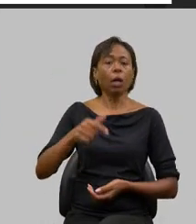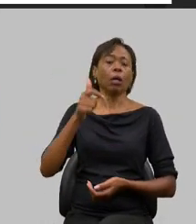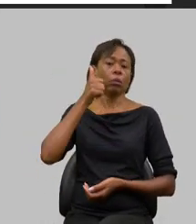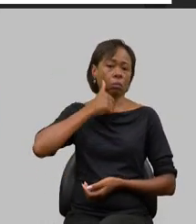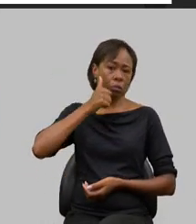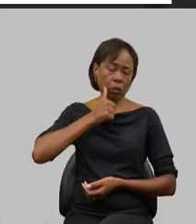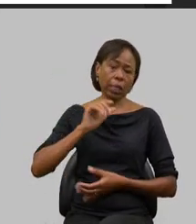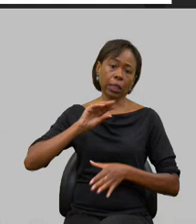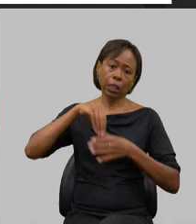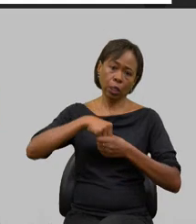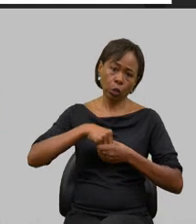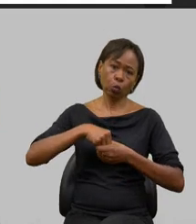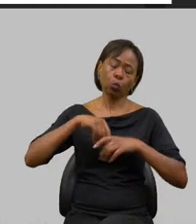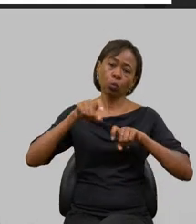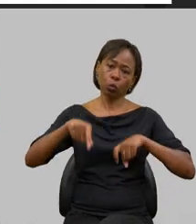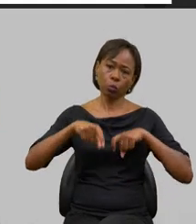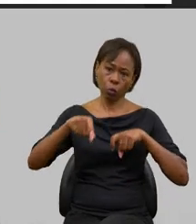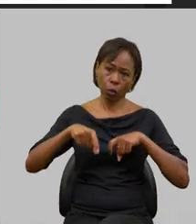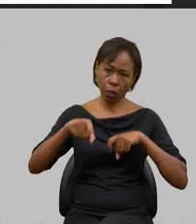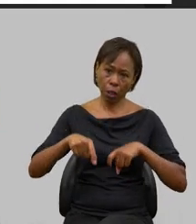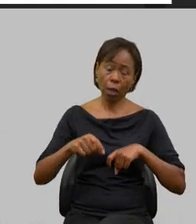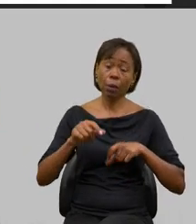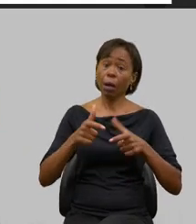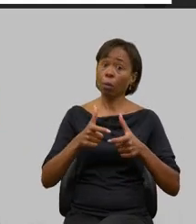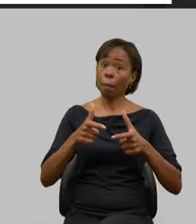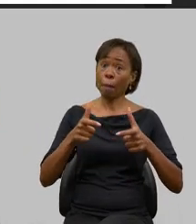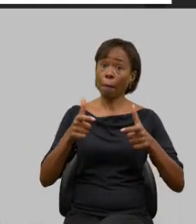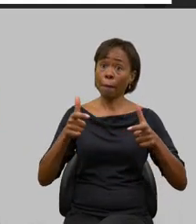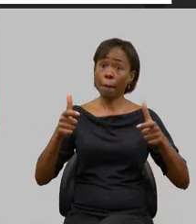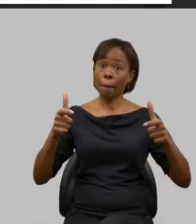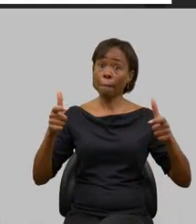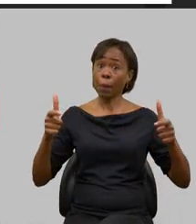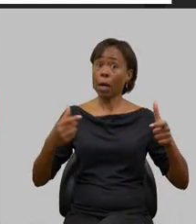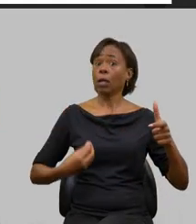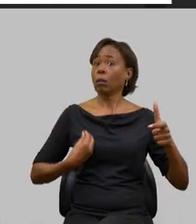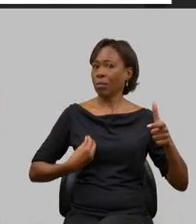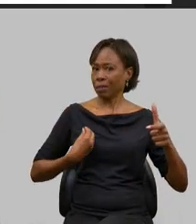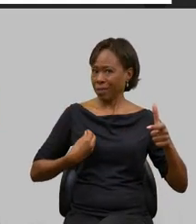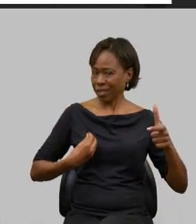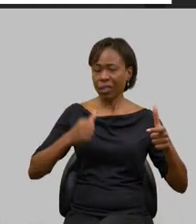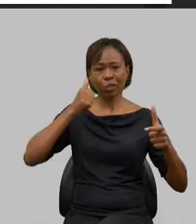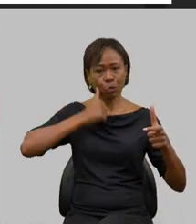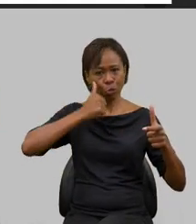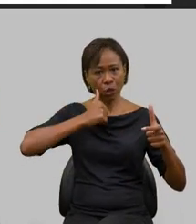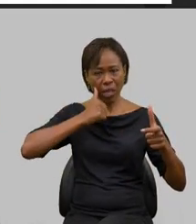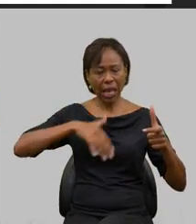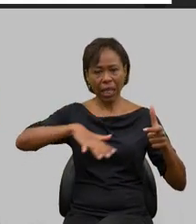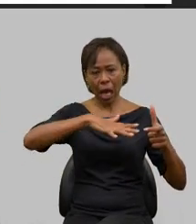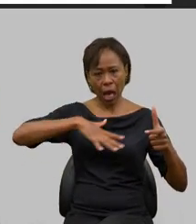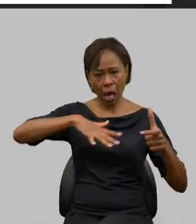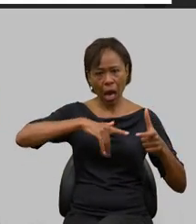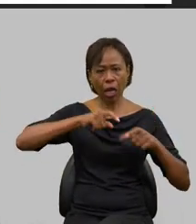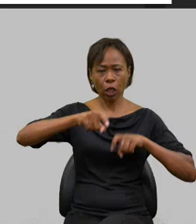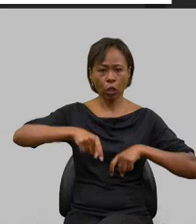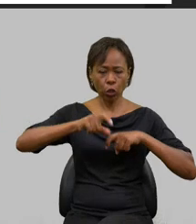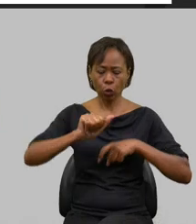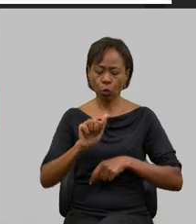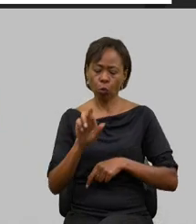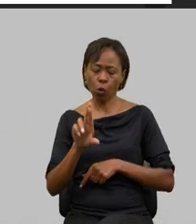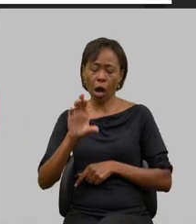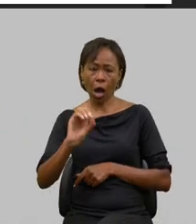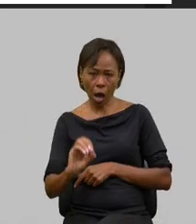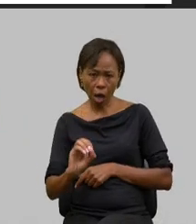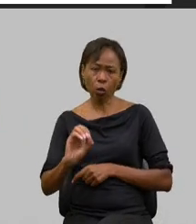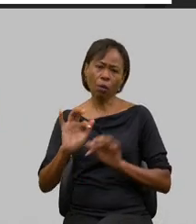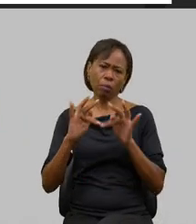e aqui eu falo de uma crescente participação das mulheres no agro seja na agricultura familiar na